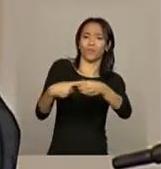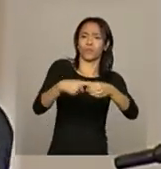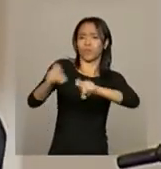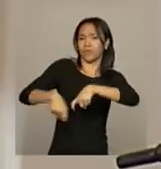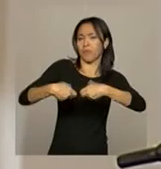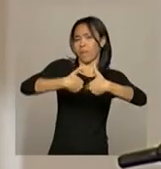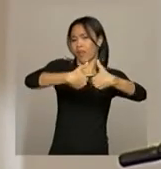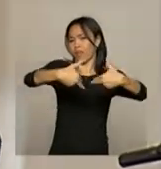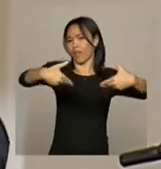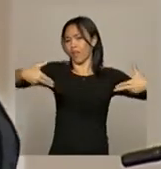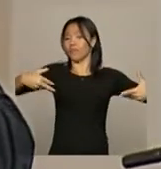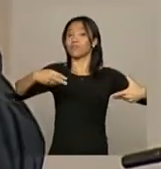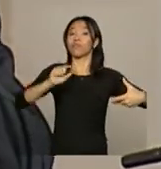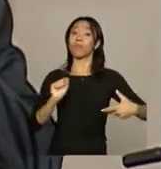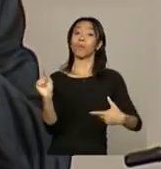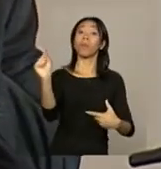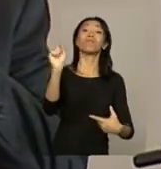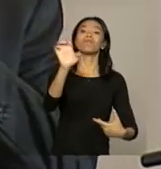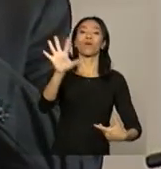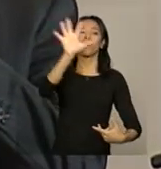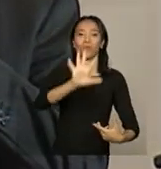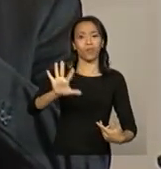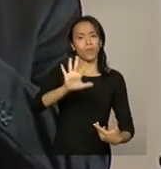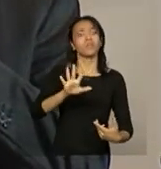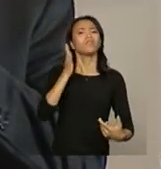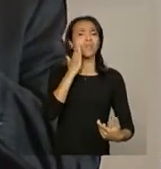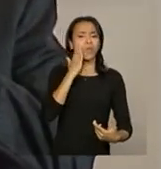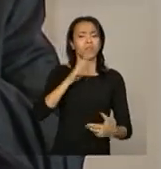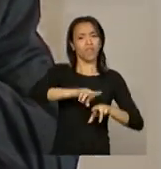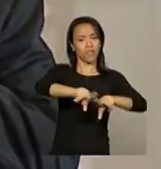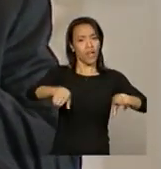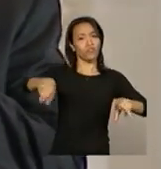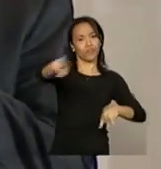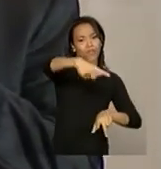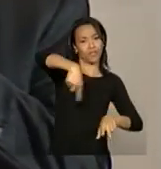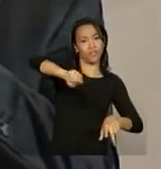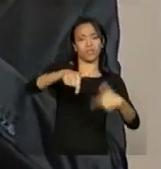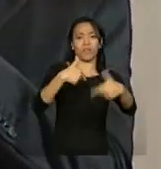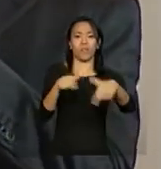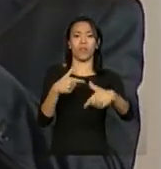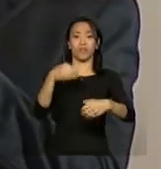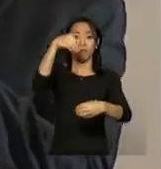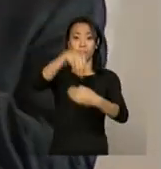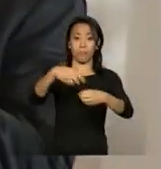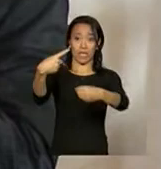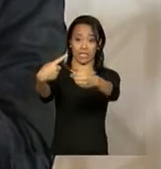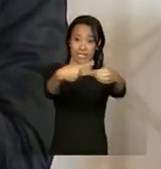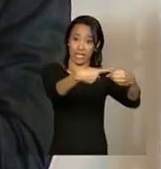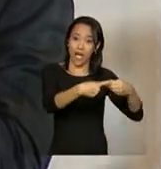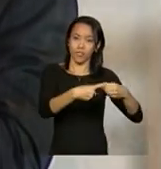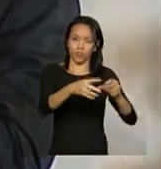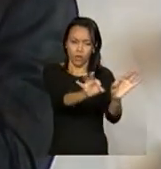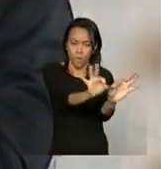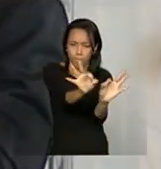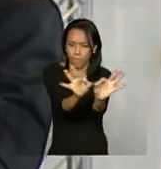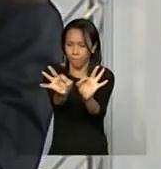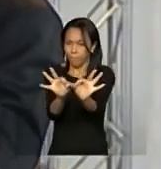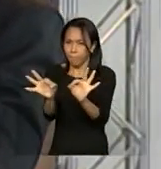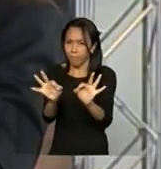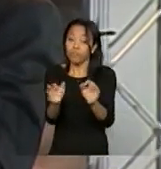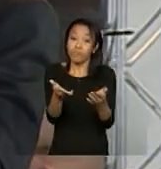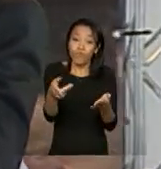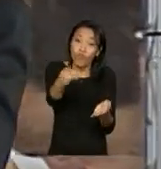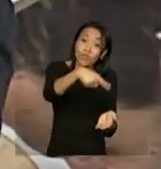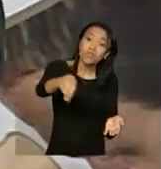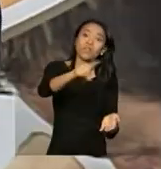E a gente sabe também que vários de vocês, mesmo trabalhando, às vezes, em uma cidade bem estruturada, deram